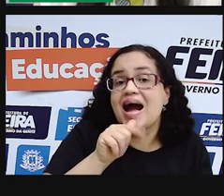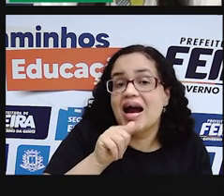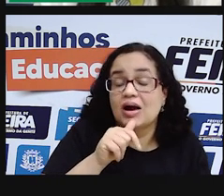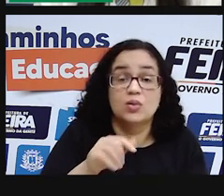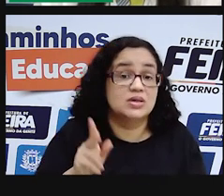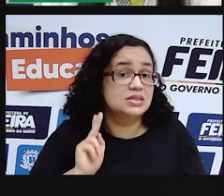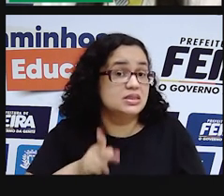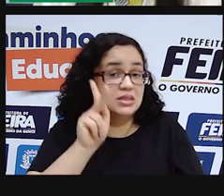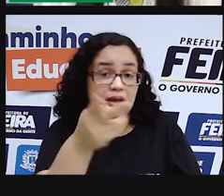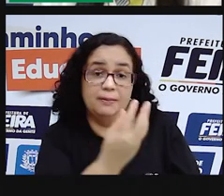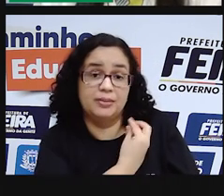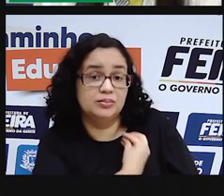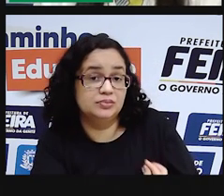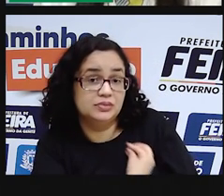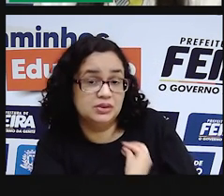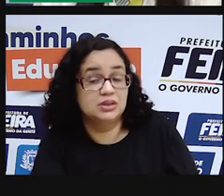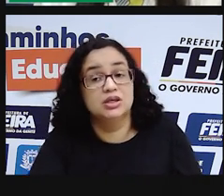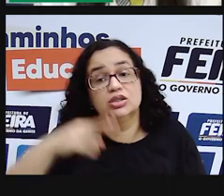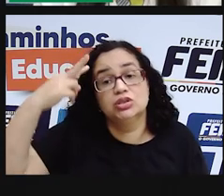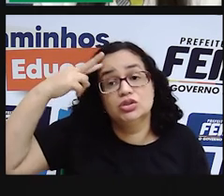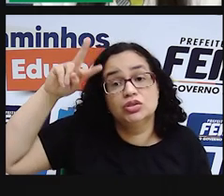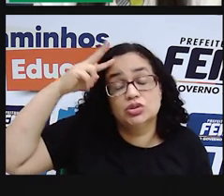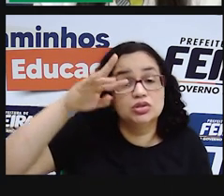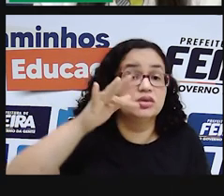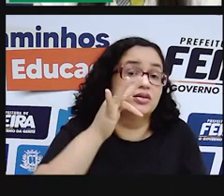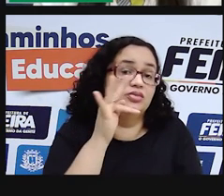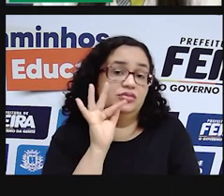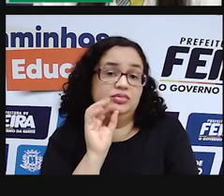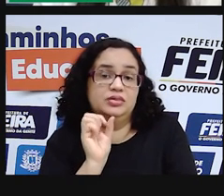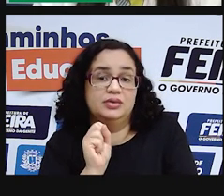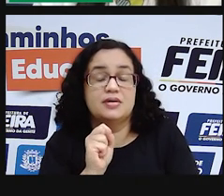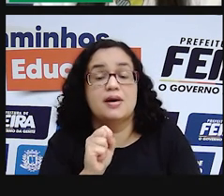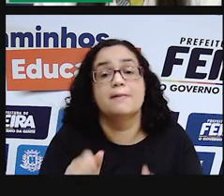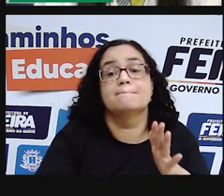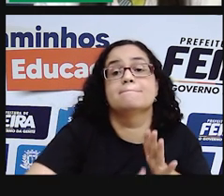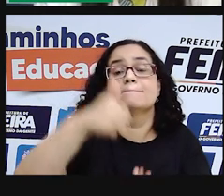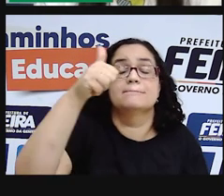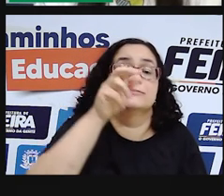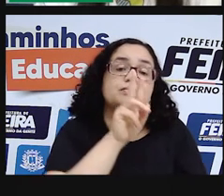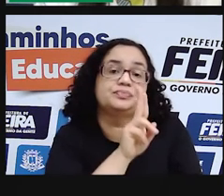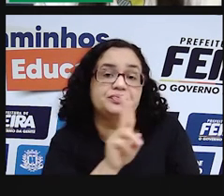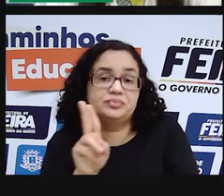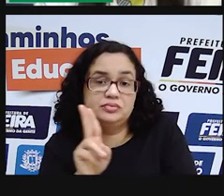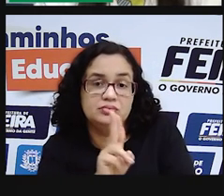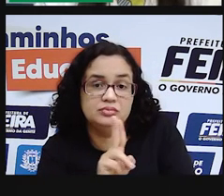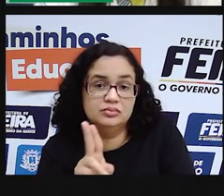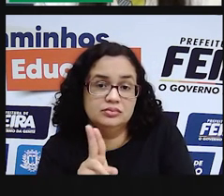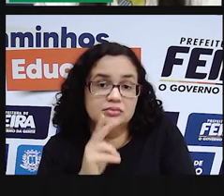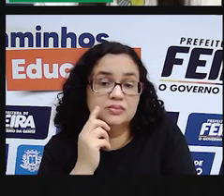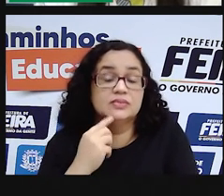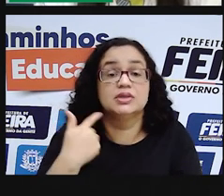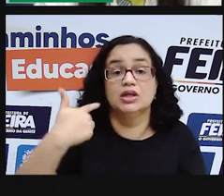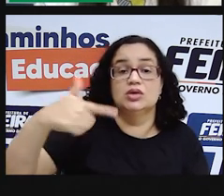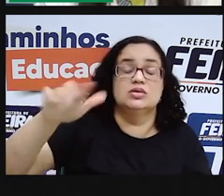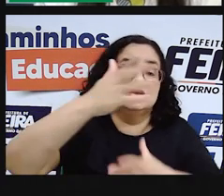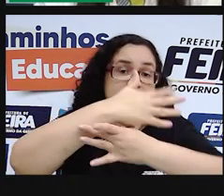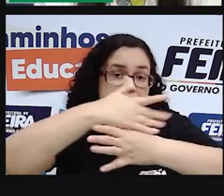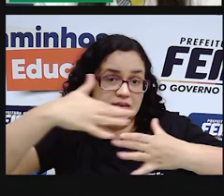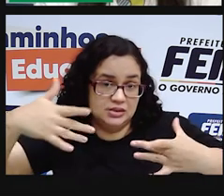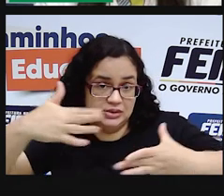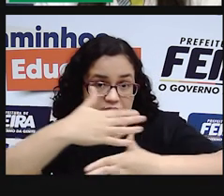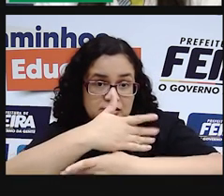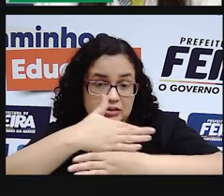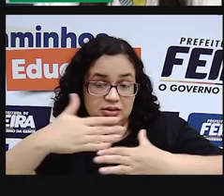ela sempre esteve presente na história de Feira, desde a própria, da primeira nominação do que viria a ser a nossa cidade.